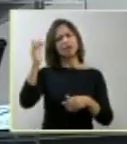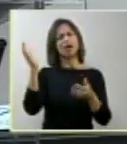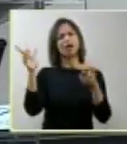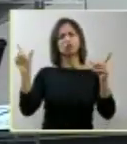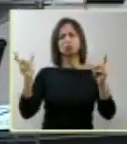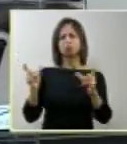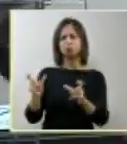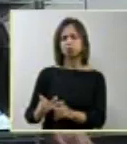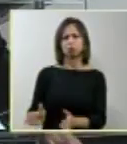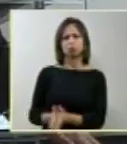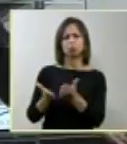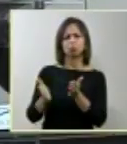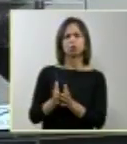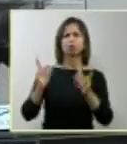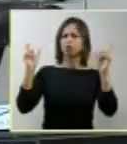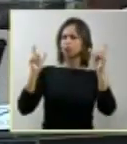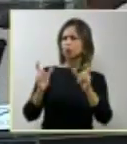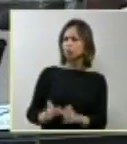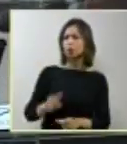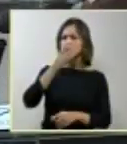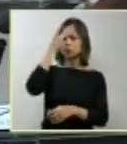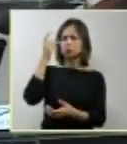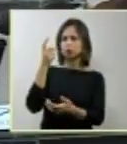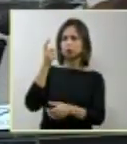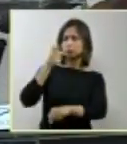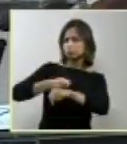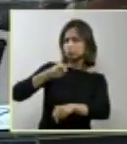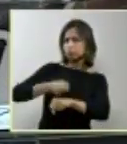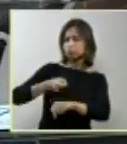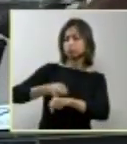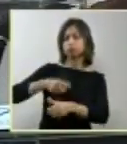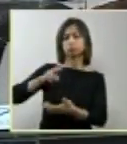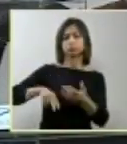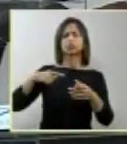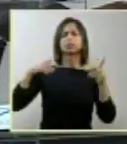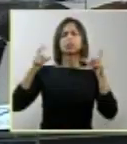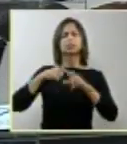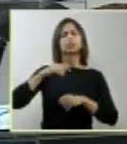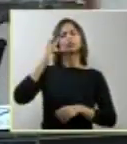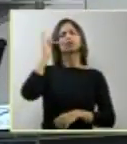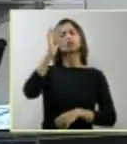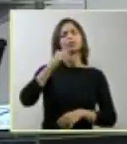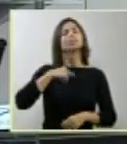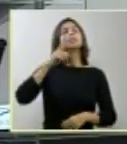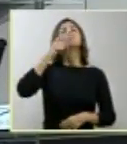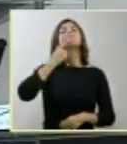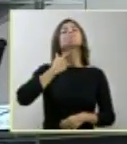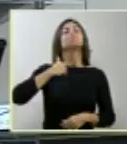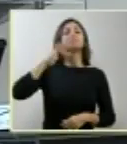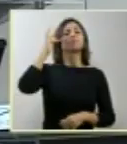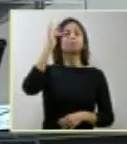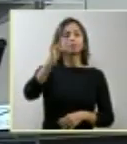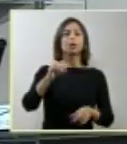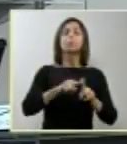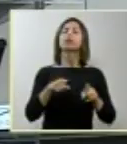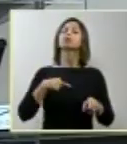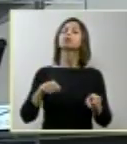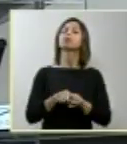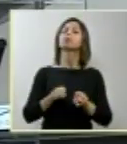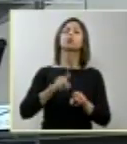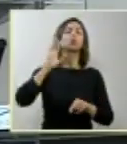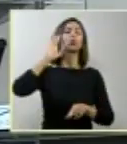a marginalidade, pessoas ainda analfabetas, sonho com esse país. Acho que um dia chegaremos nesse estágio. Mas também sonho que seja o Brasil,